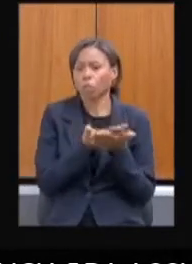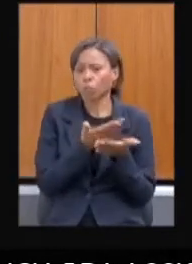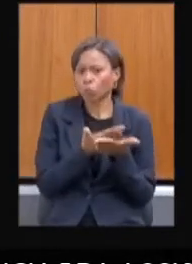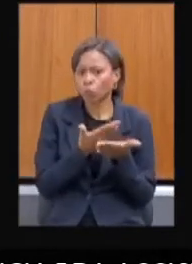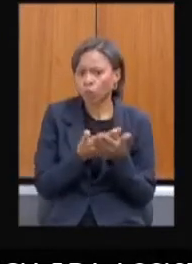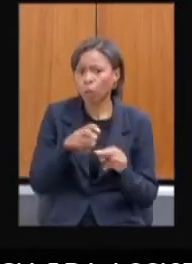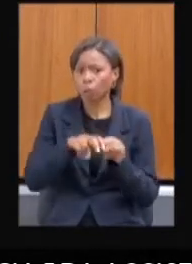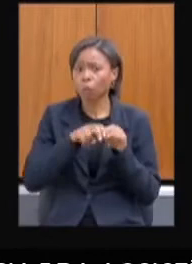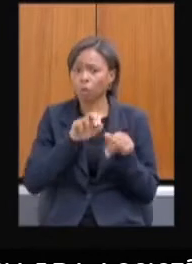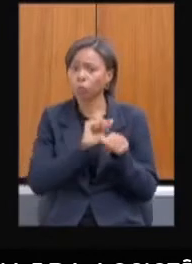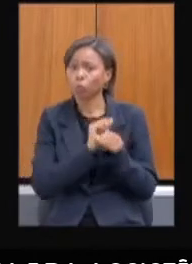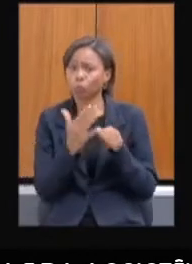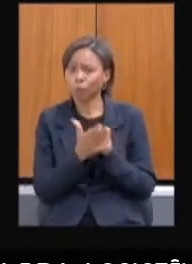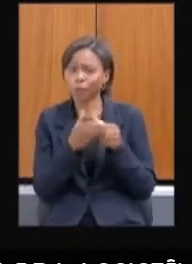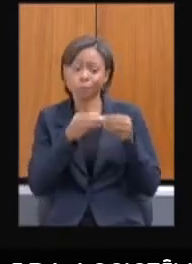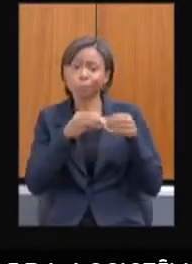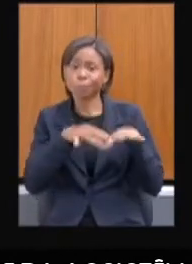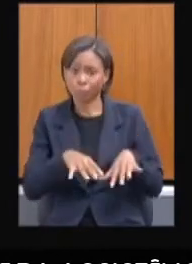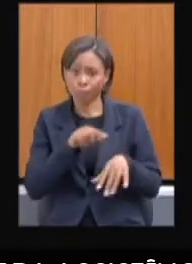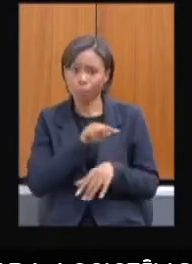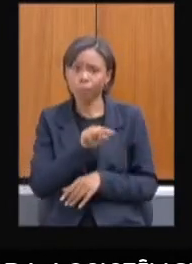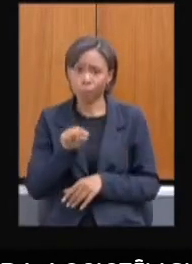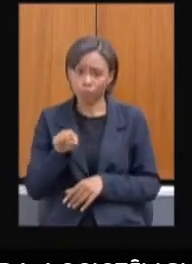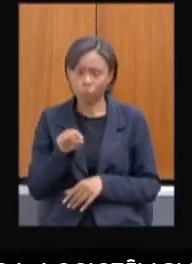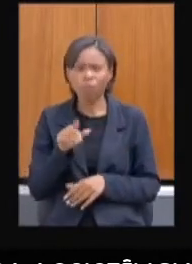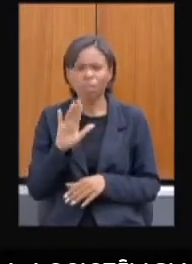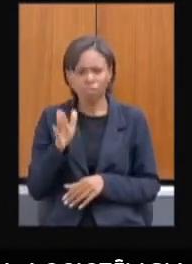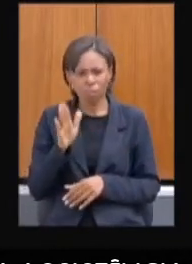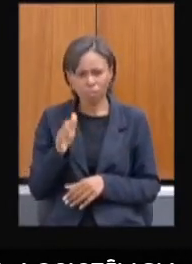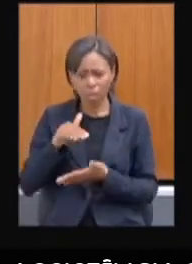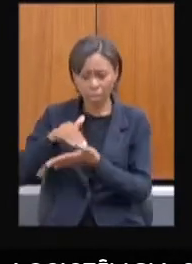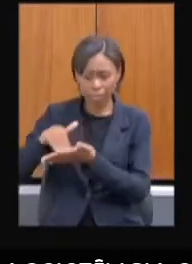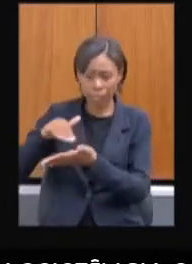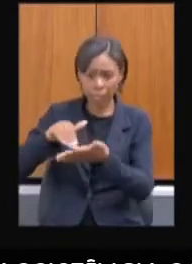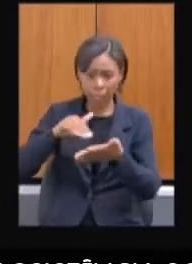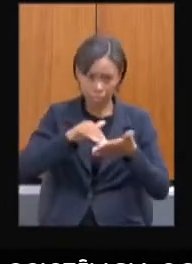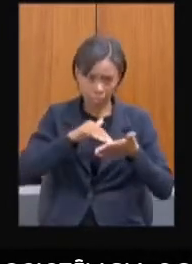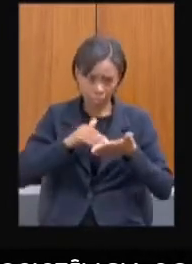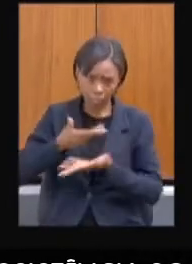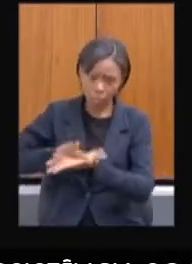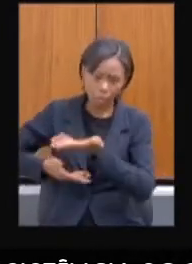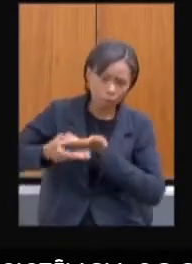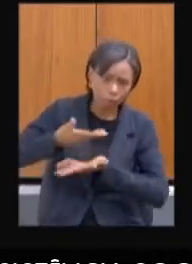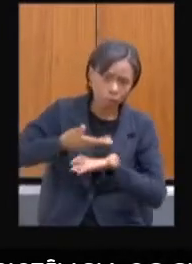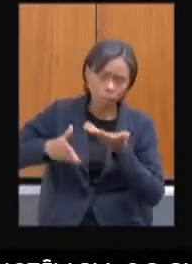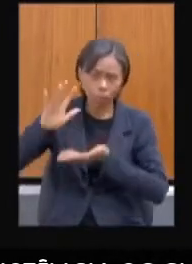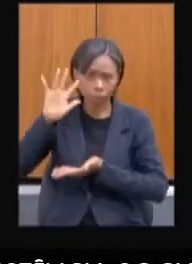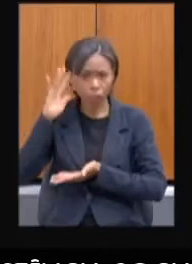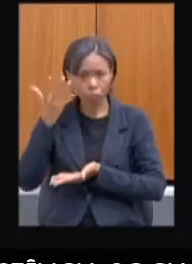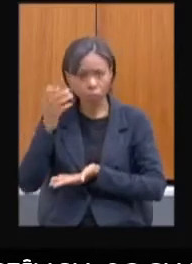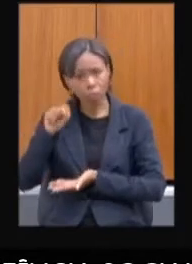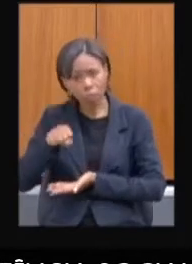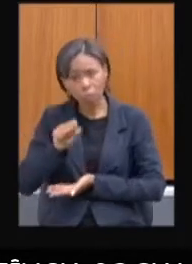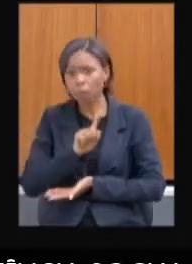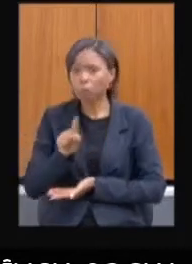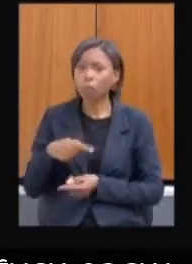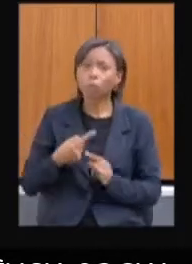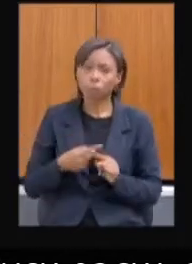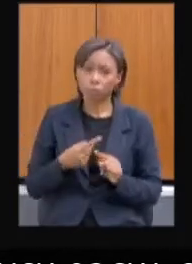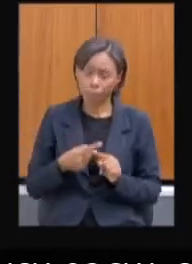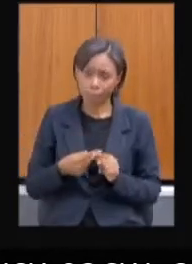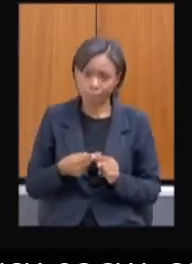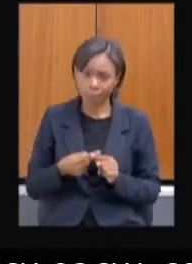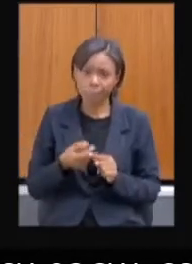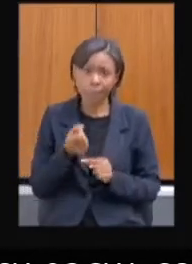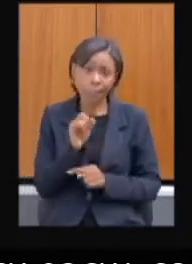pandemia do setor. Houve articulação de algumas secretarias desafios? Se não, por que não? E se não,